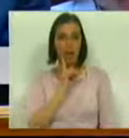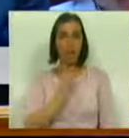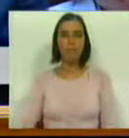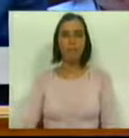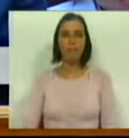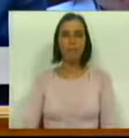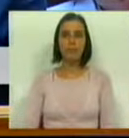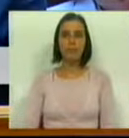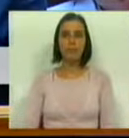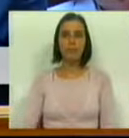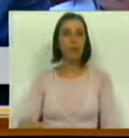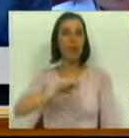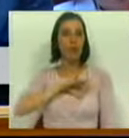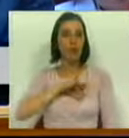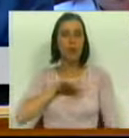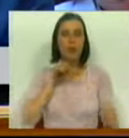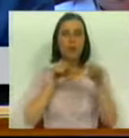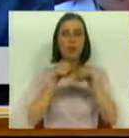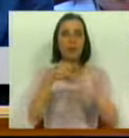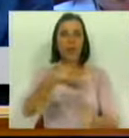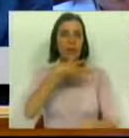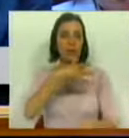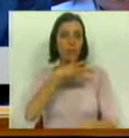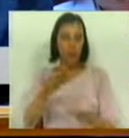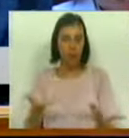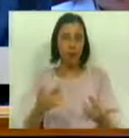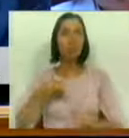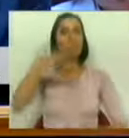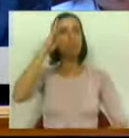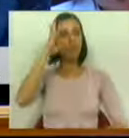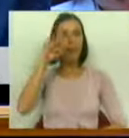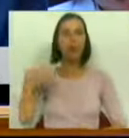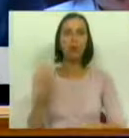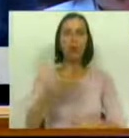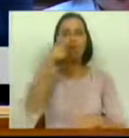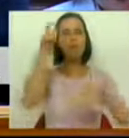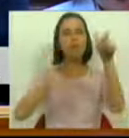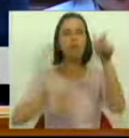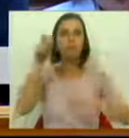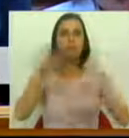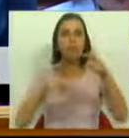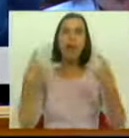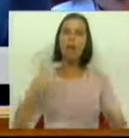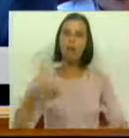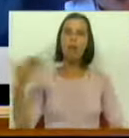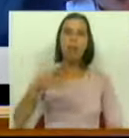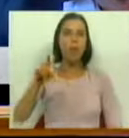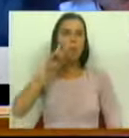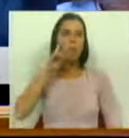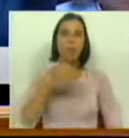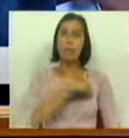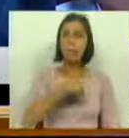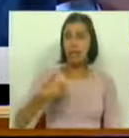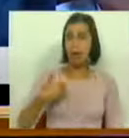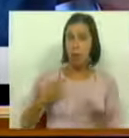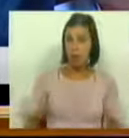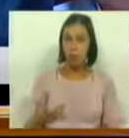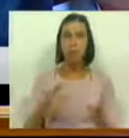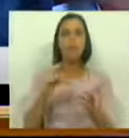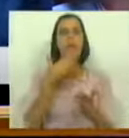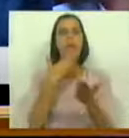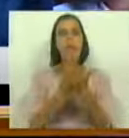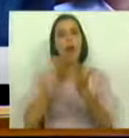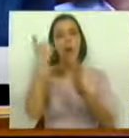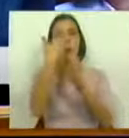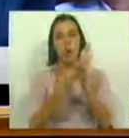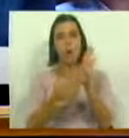Senhoras e Senhores Deputados, Nós sabemos que todos os cidadãos têm o direito à proteção da saúde assegurado